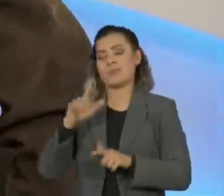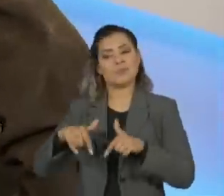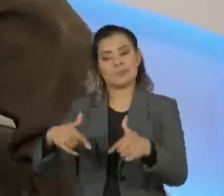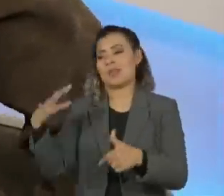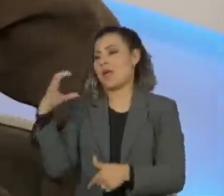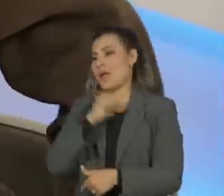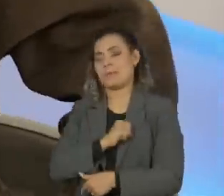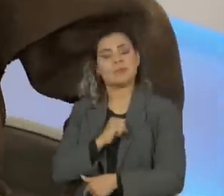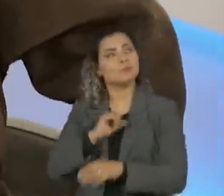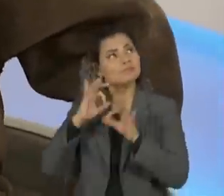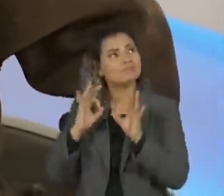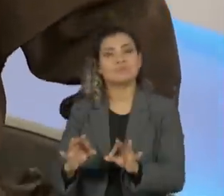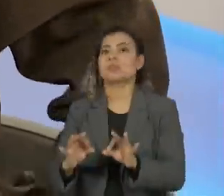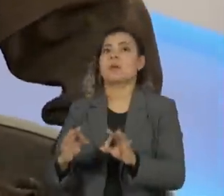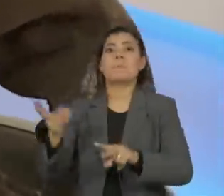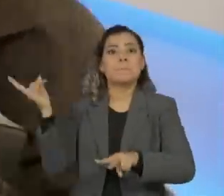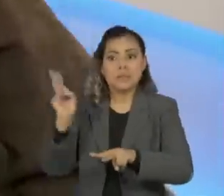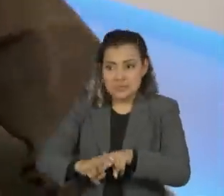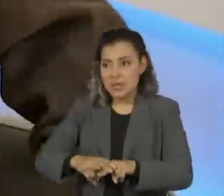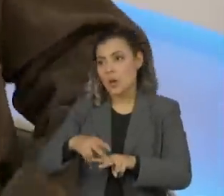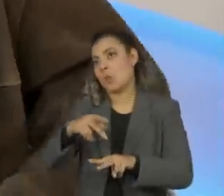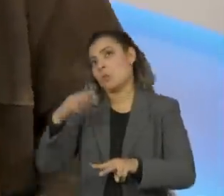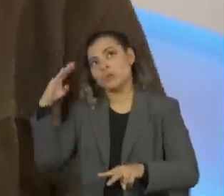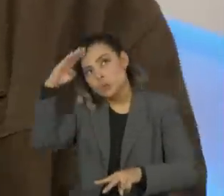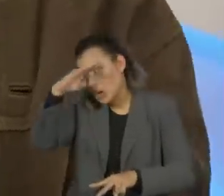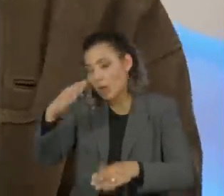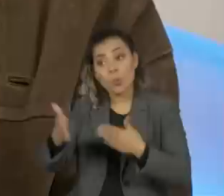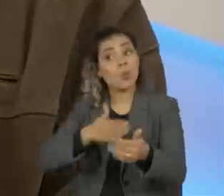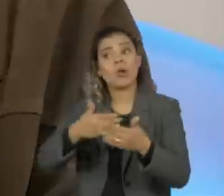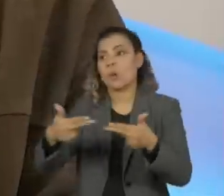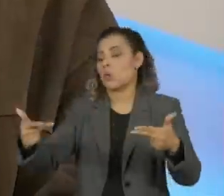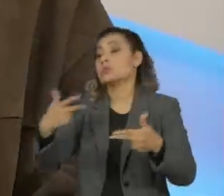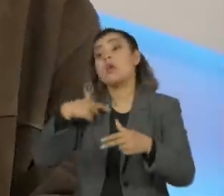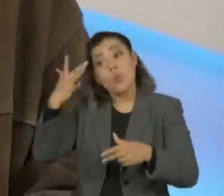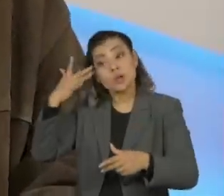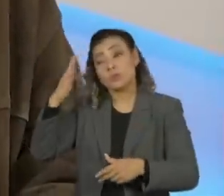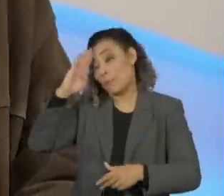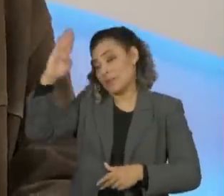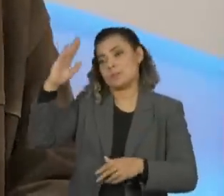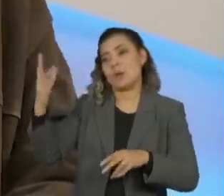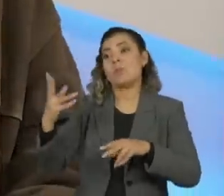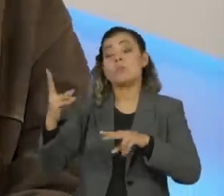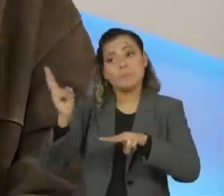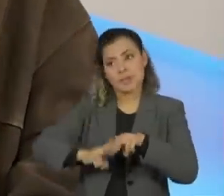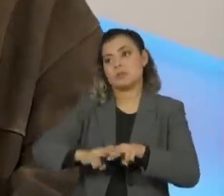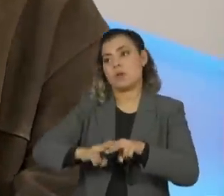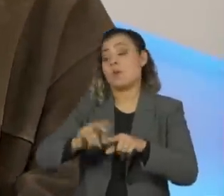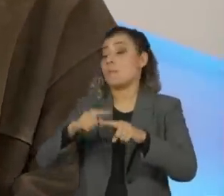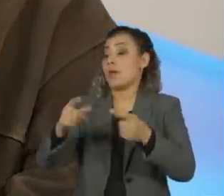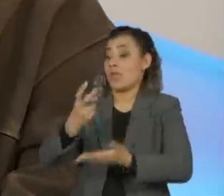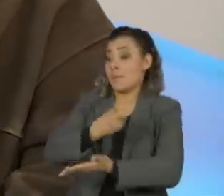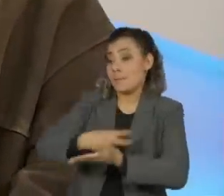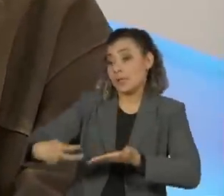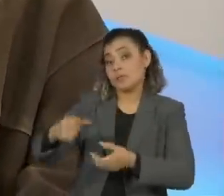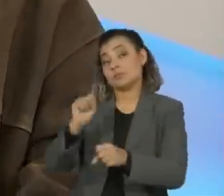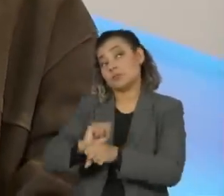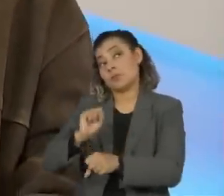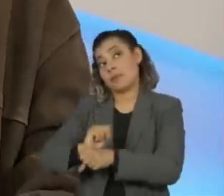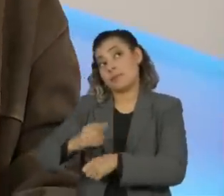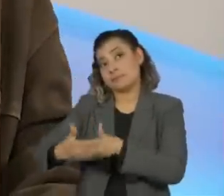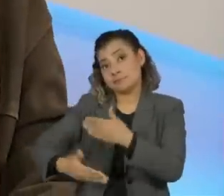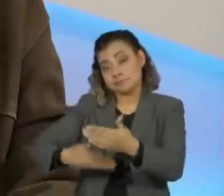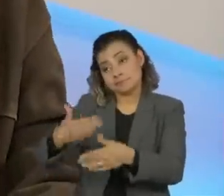interdição do Bolsonaro, ou uma prisão, o que seria o mais ideal. O impeachment ainda, nós temos o bienio, porque nós temos que